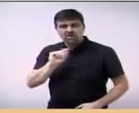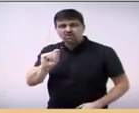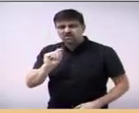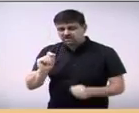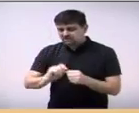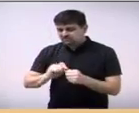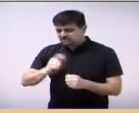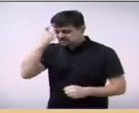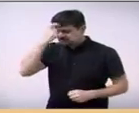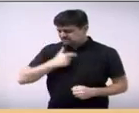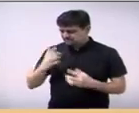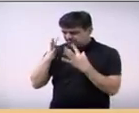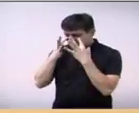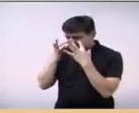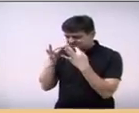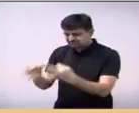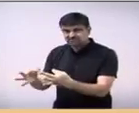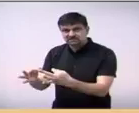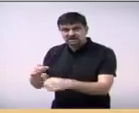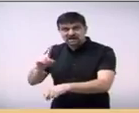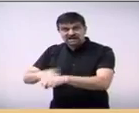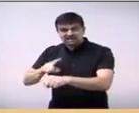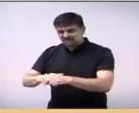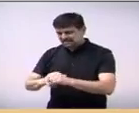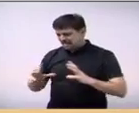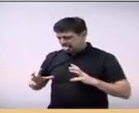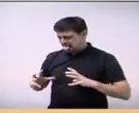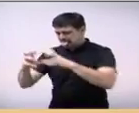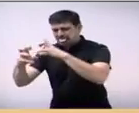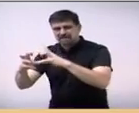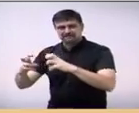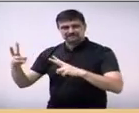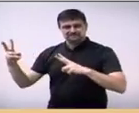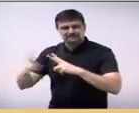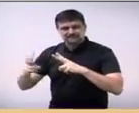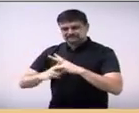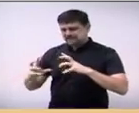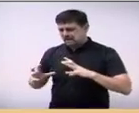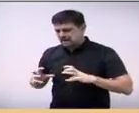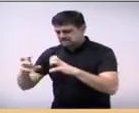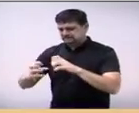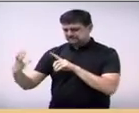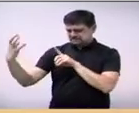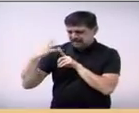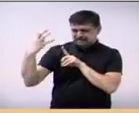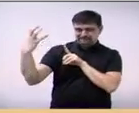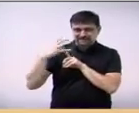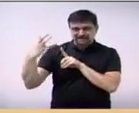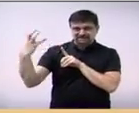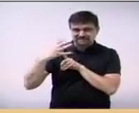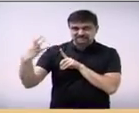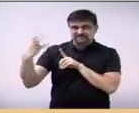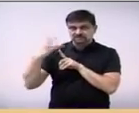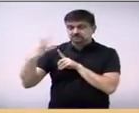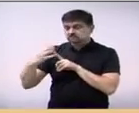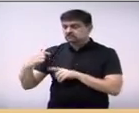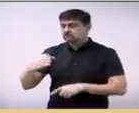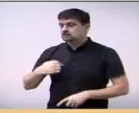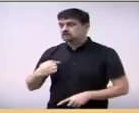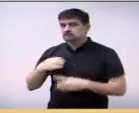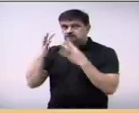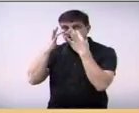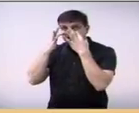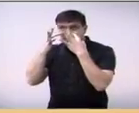chamou atenção no calor da discussão, daquele clima de pressão, foi observar que a